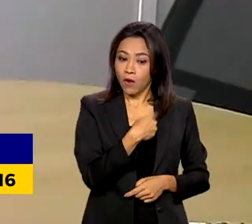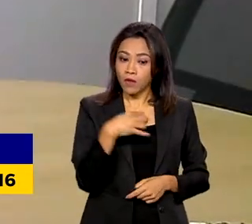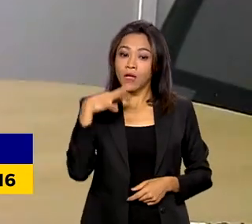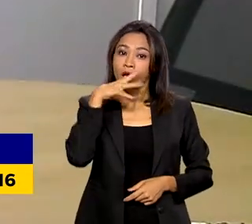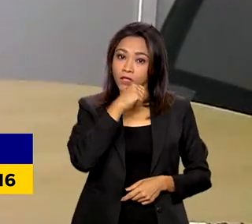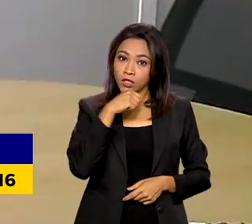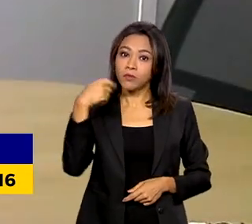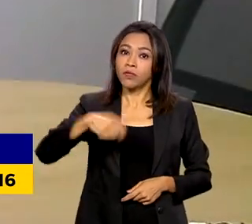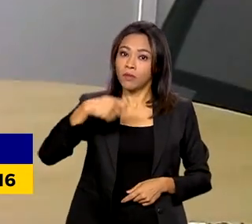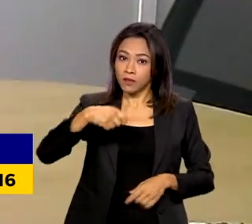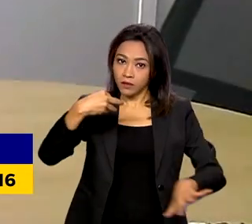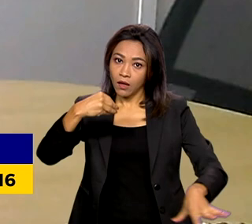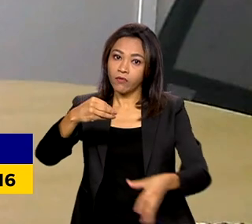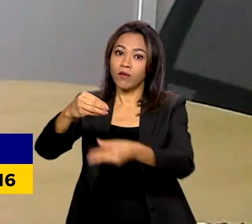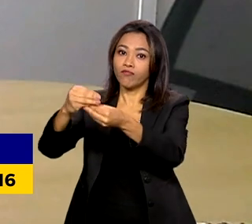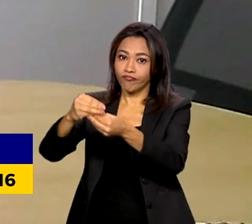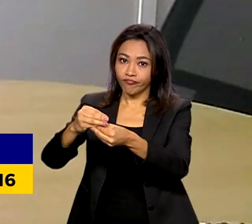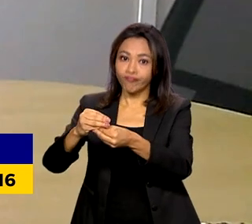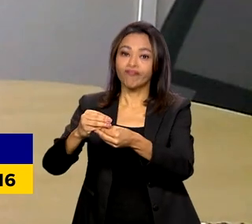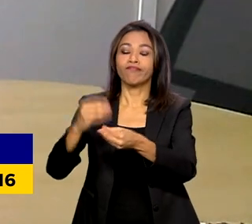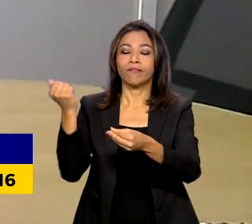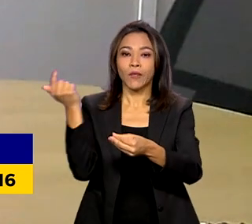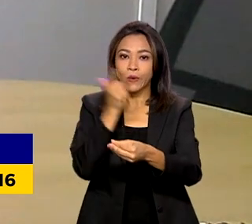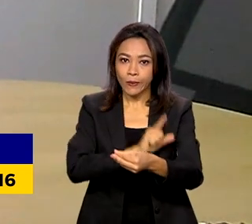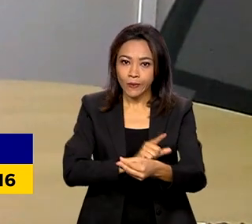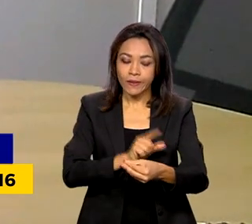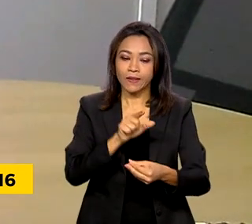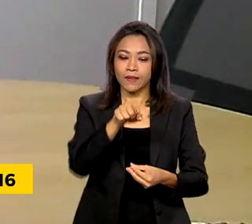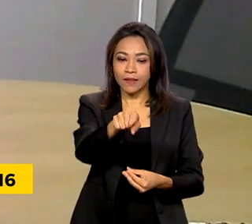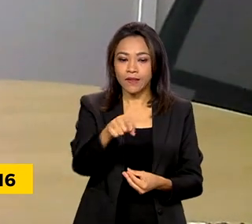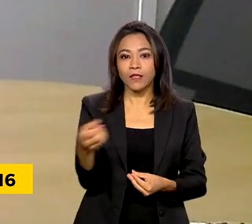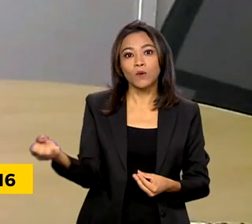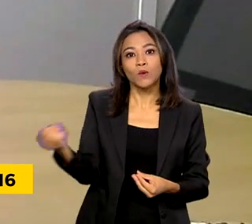suplementação, fazer uma ponte até chegar no novo plano safra.